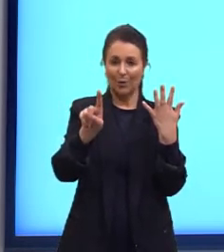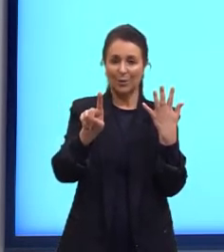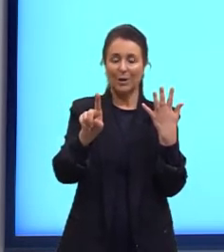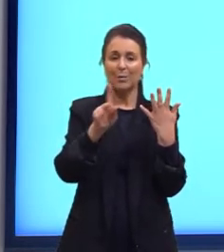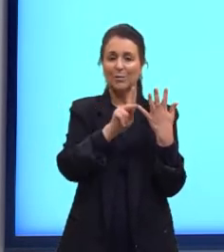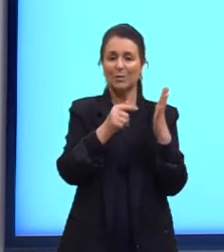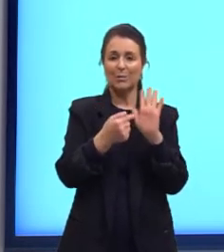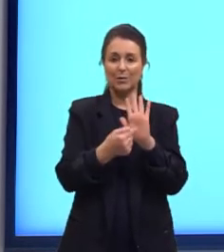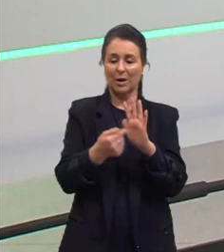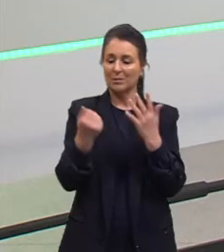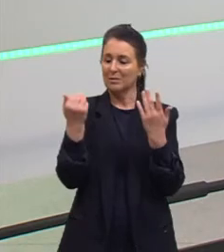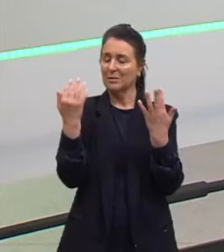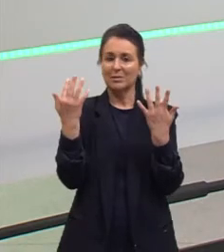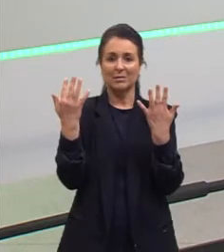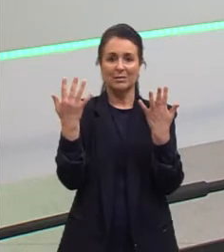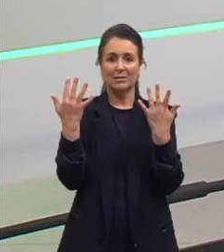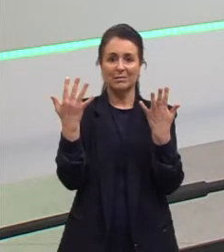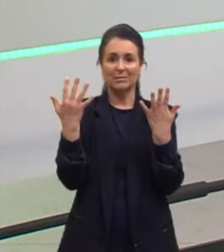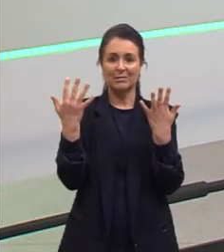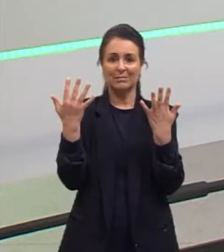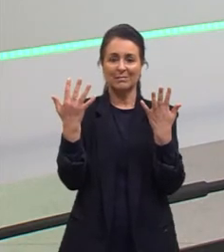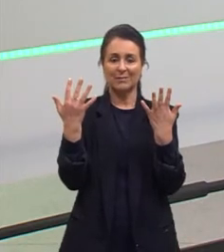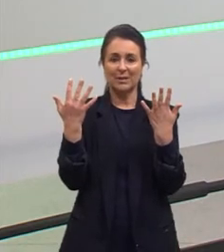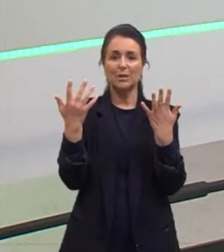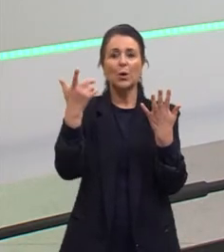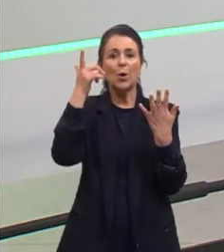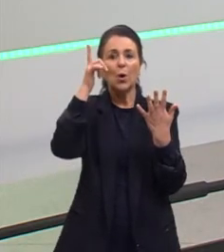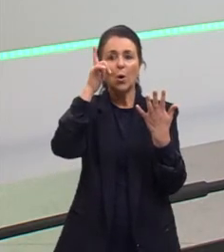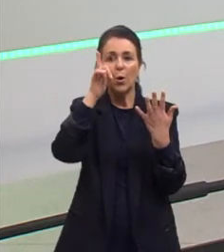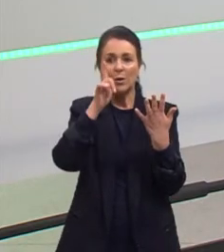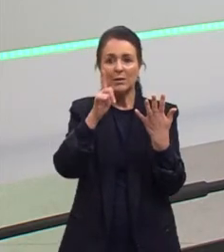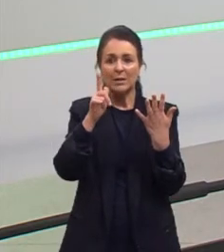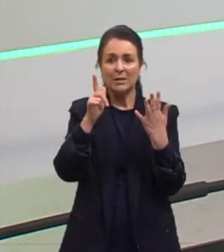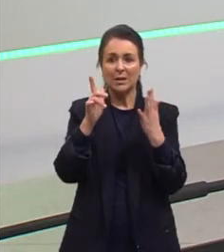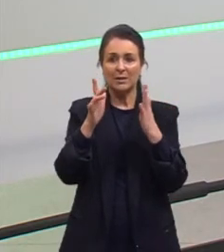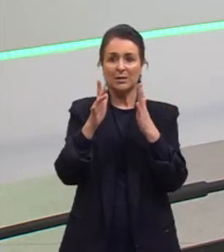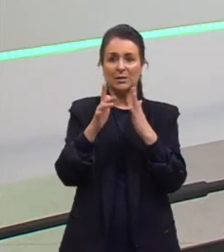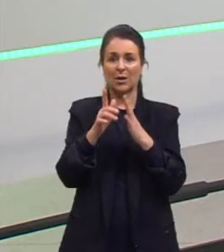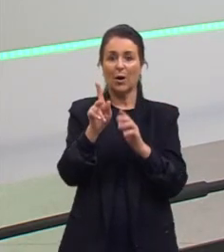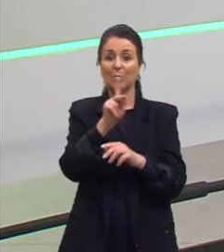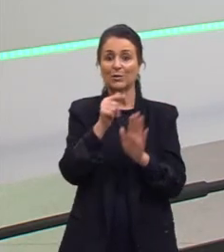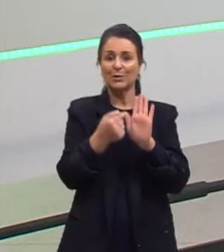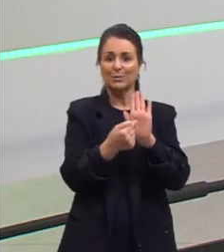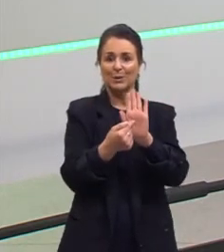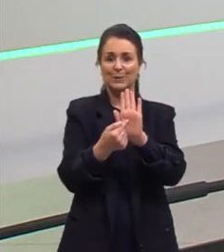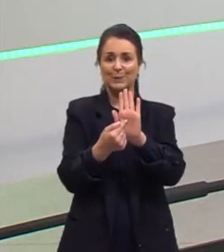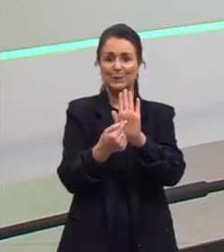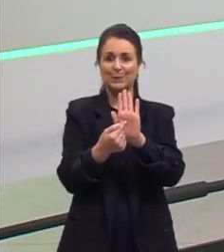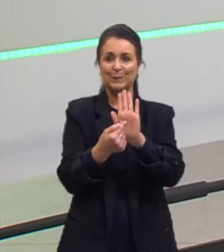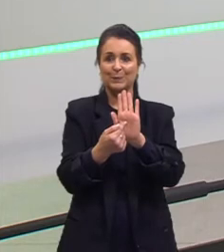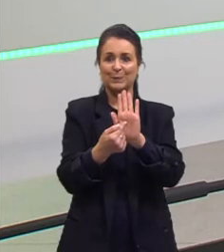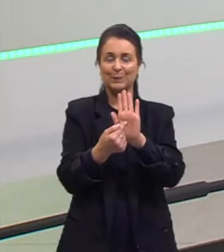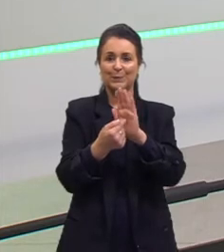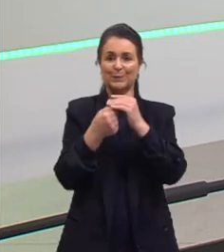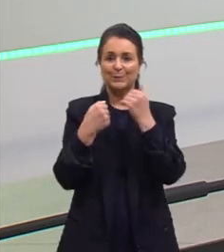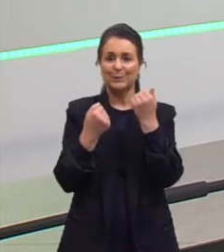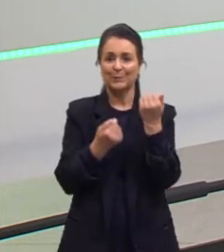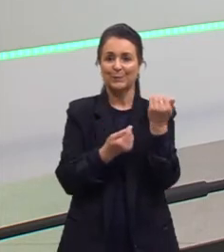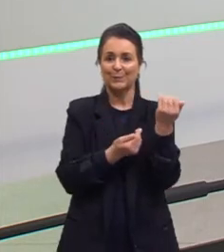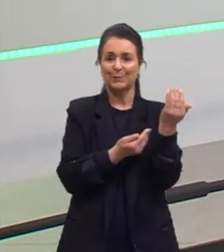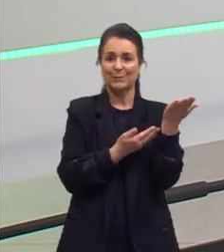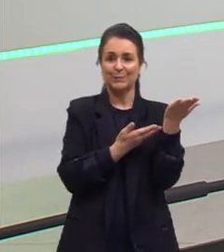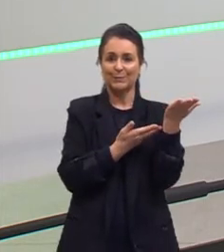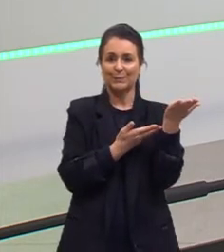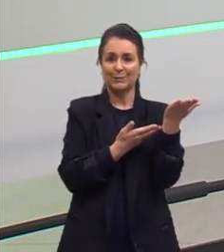as nossas mãos não são sobreponíveis. A gente só consegue sobrepor se a gente fizer nesse sentido. Mas a gente sobrepor no mesmo, os dois virados para o